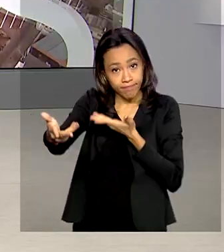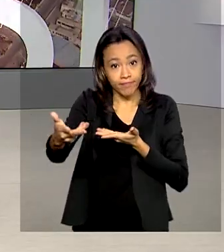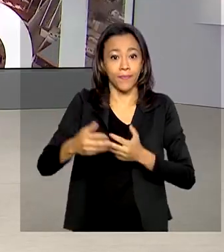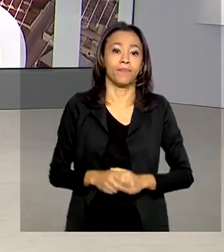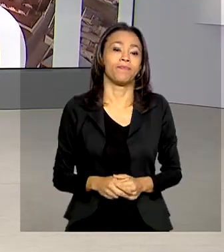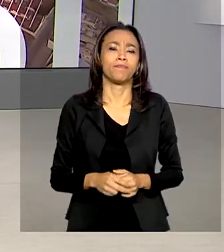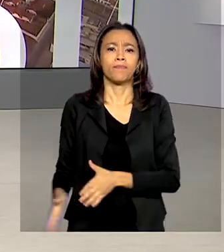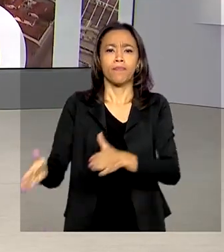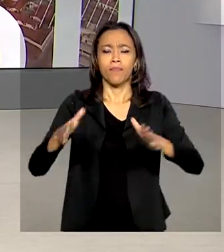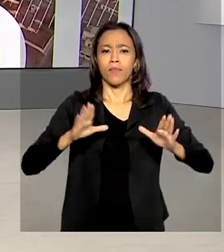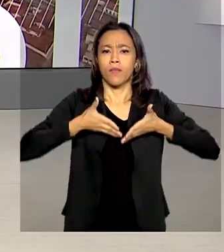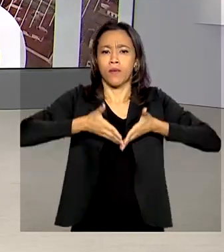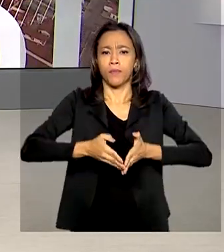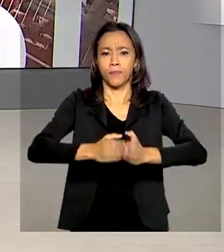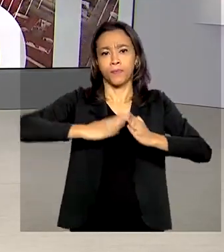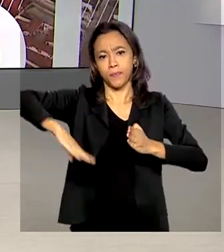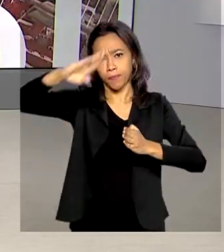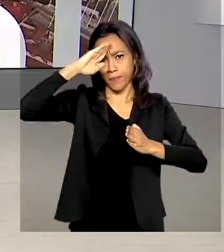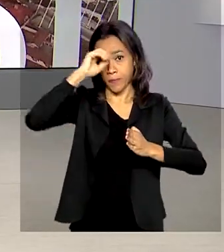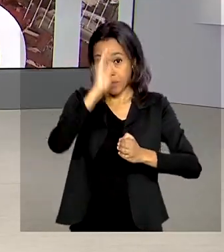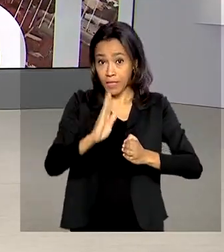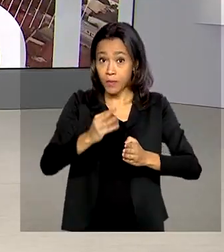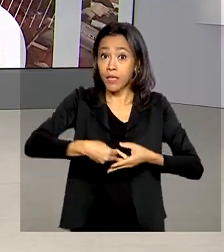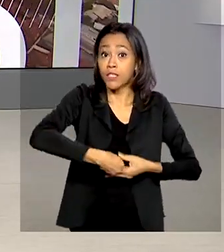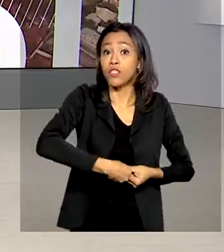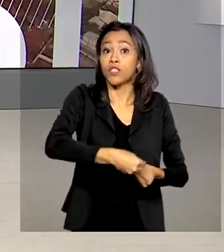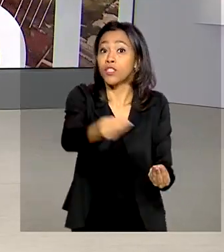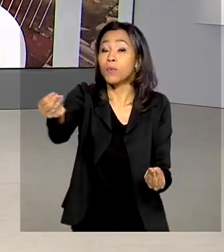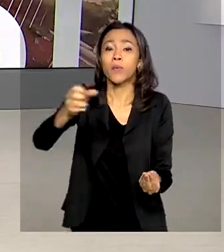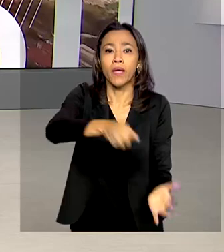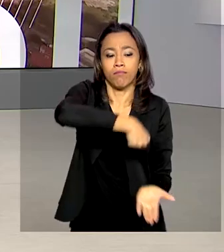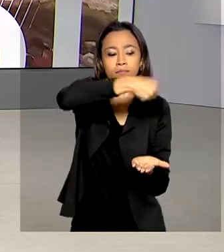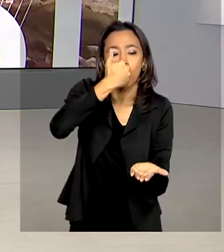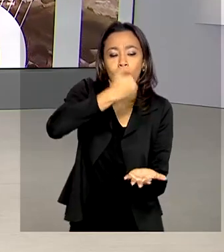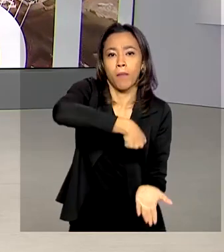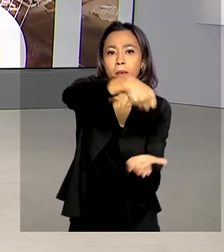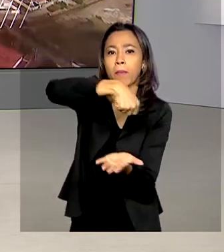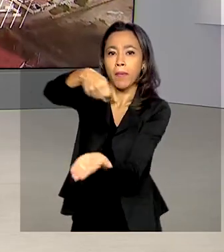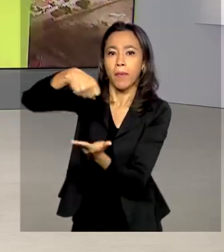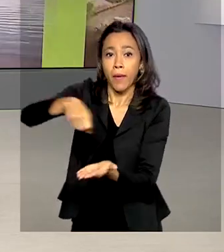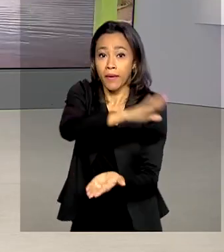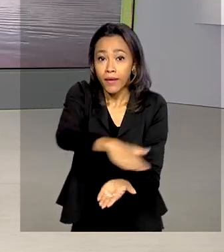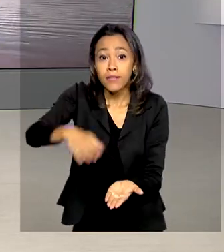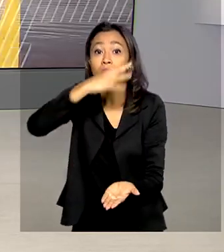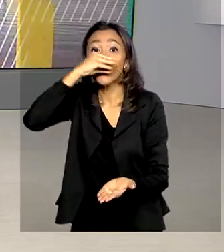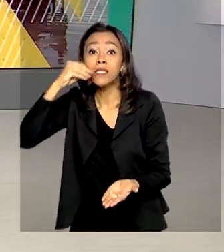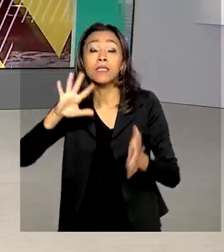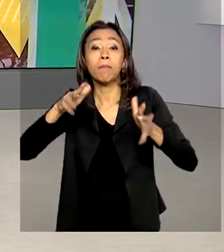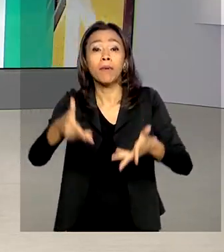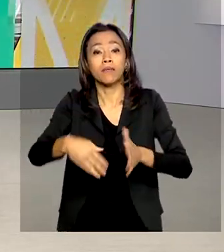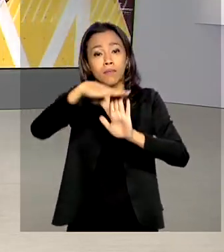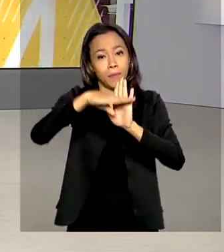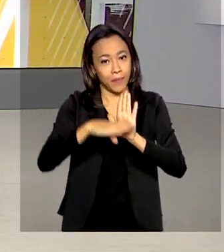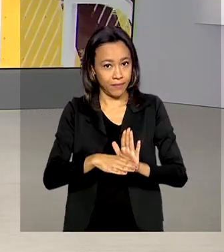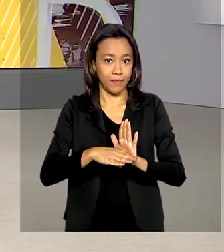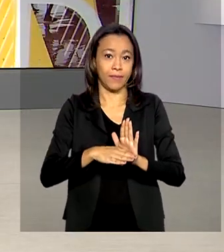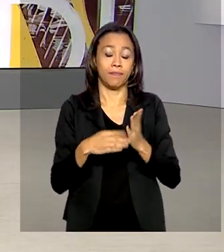A Marinha do Brasil está distribuindo cestas básicas para famílias de crianças e adolescentes que participam do programa Forças no